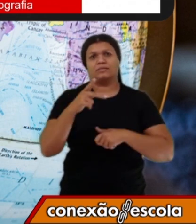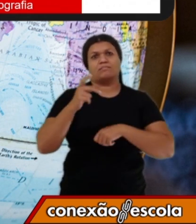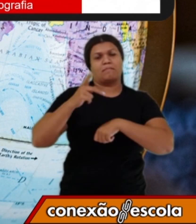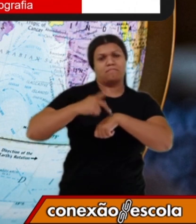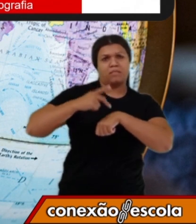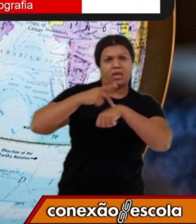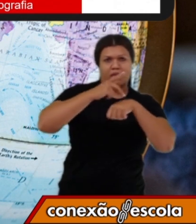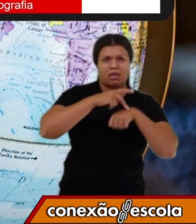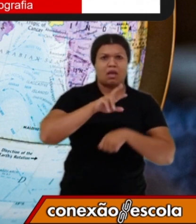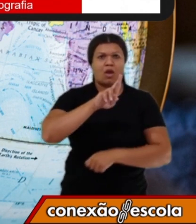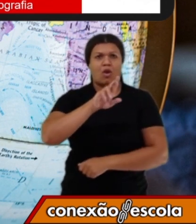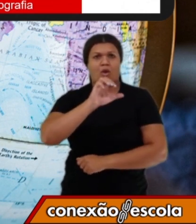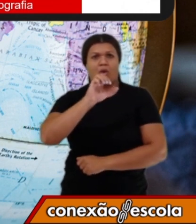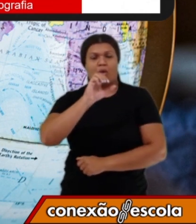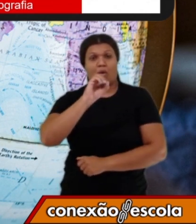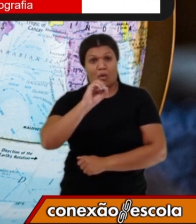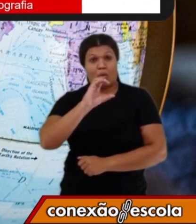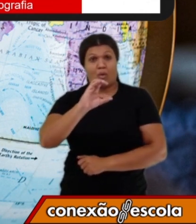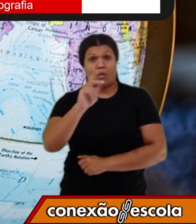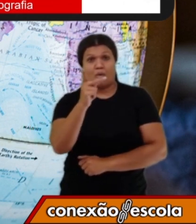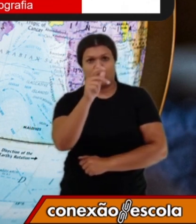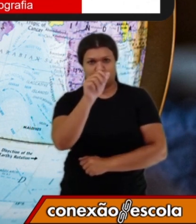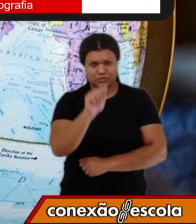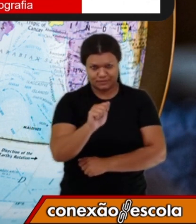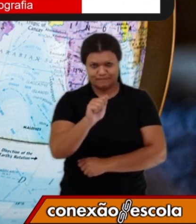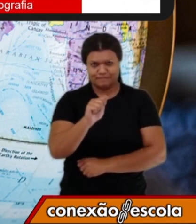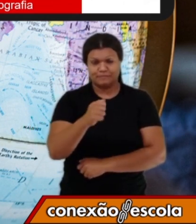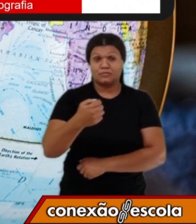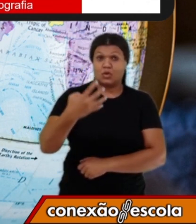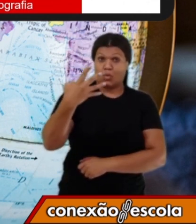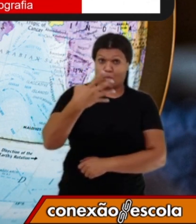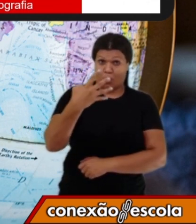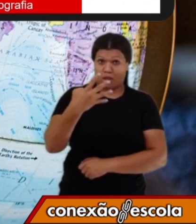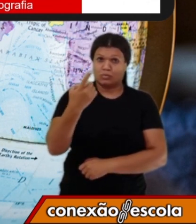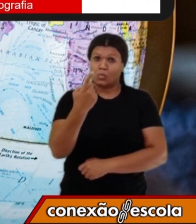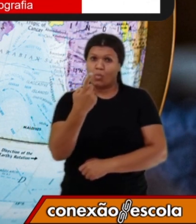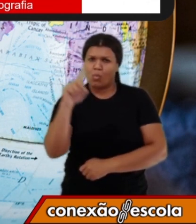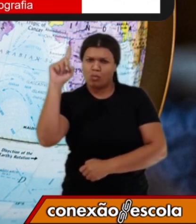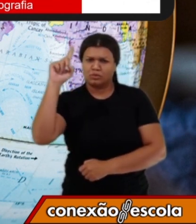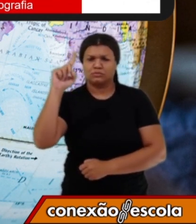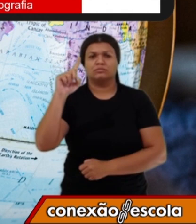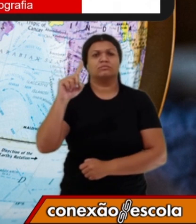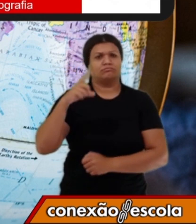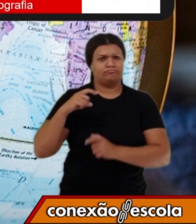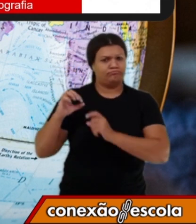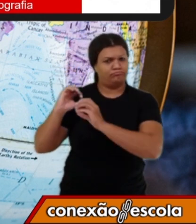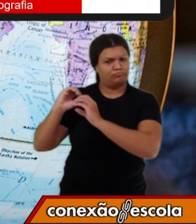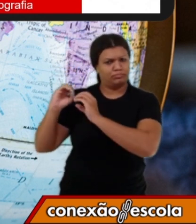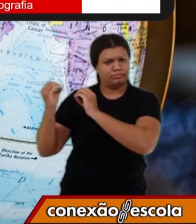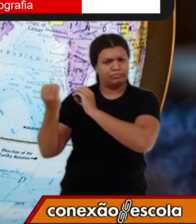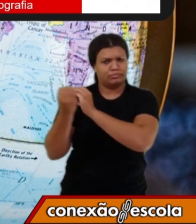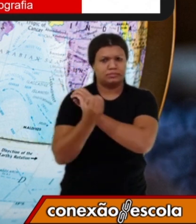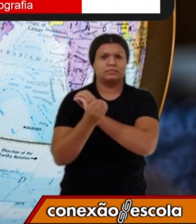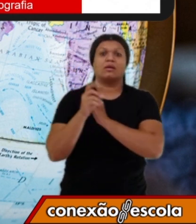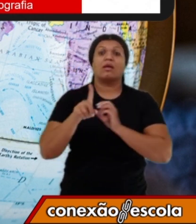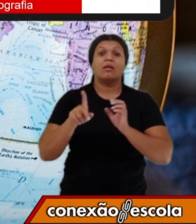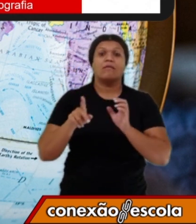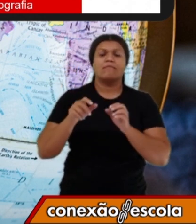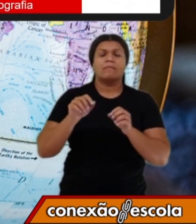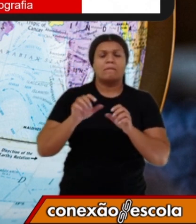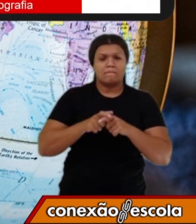é de rochas. E os quatro últimos planetas são planetas gasosos.